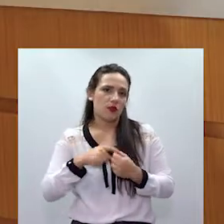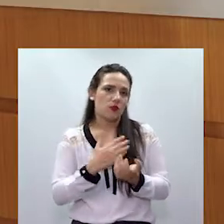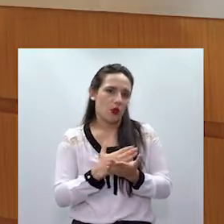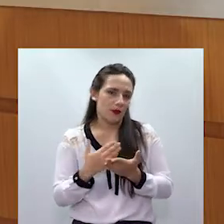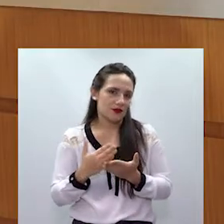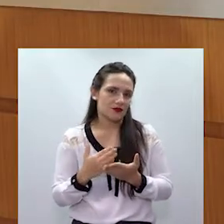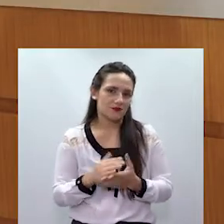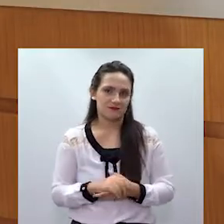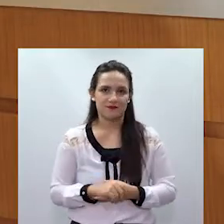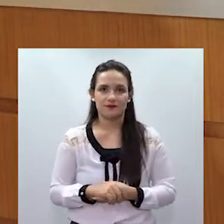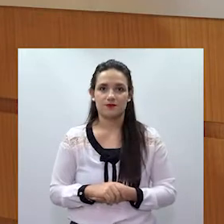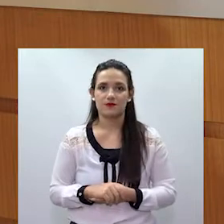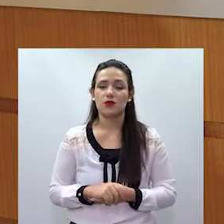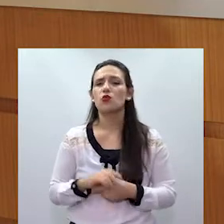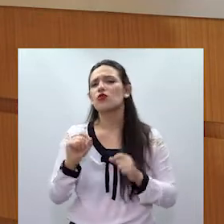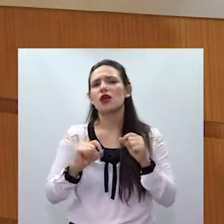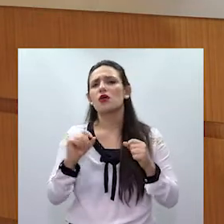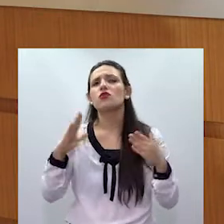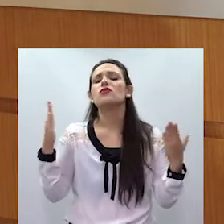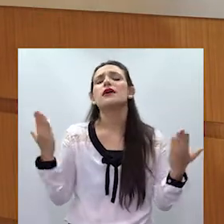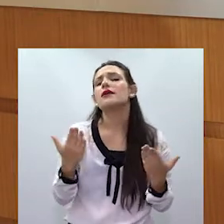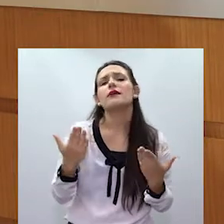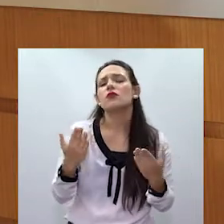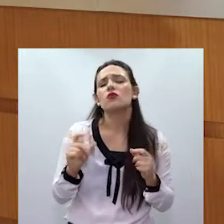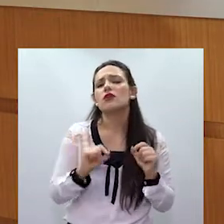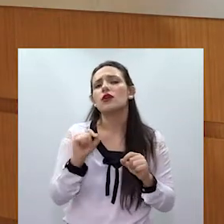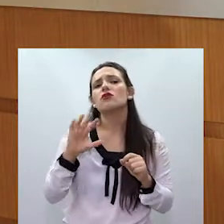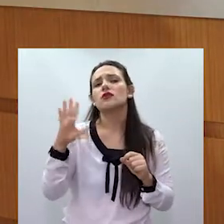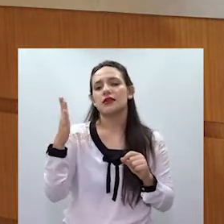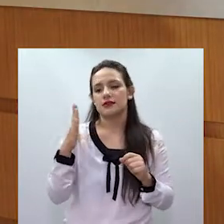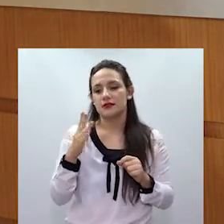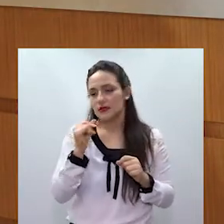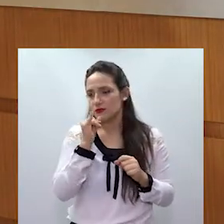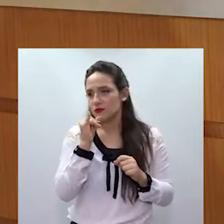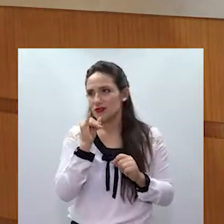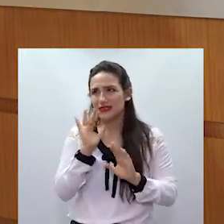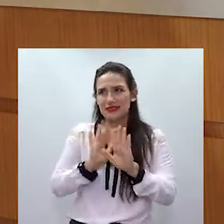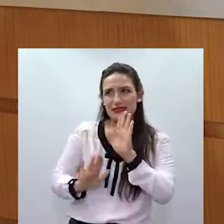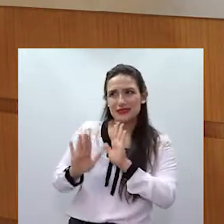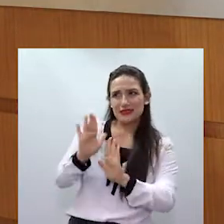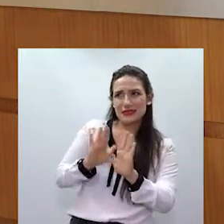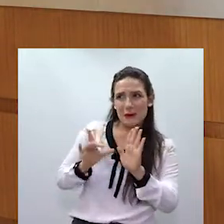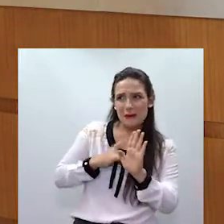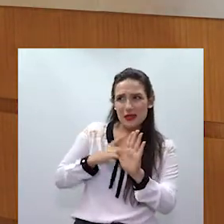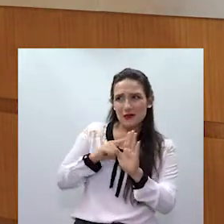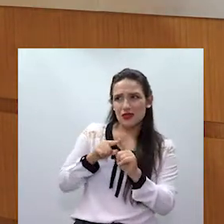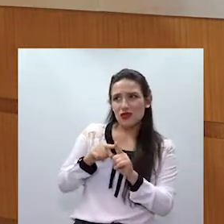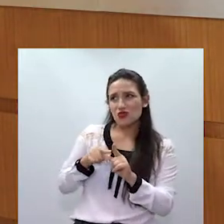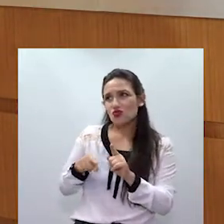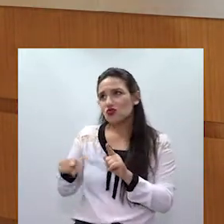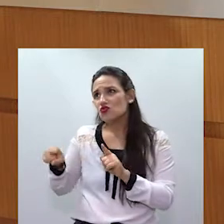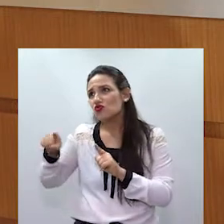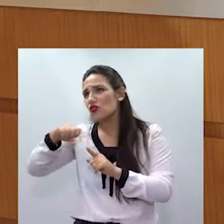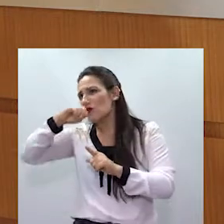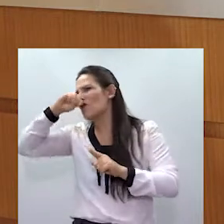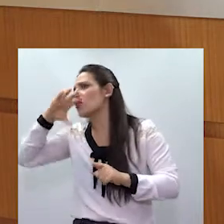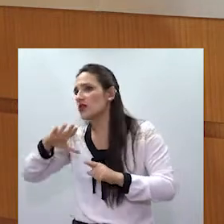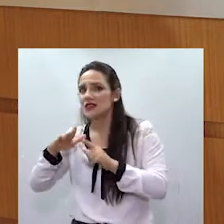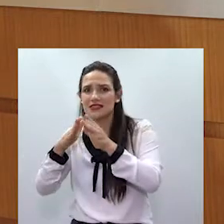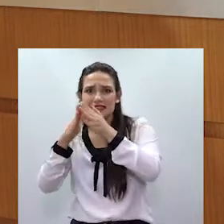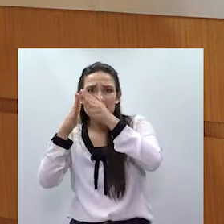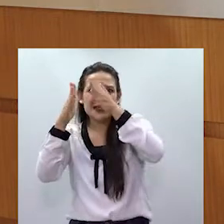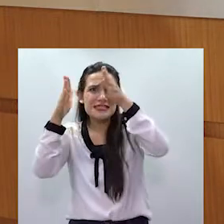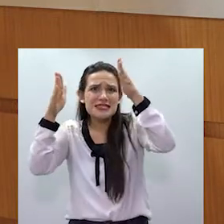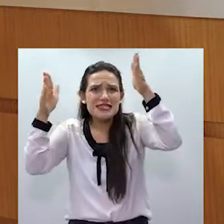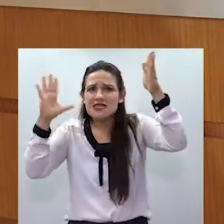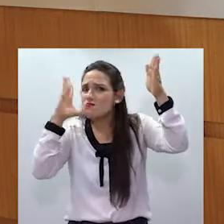a lua de mel fica cada vez mais curta. E até que a mulher, em média, 10 anos após, toma coragem e rompe